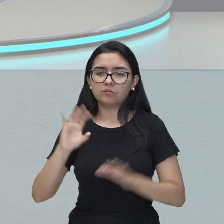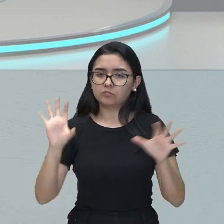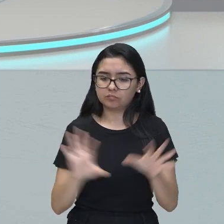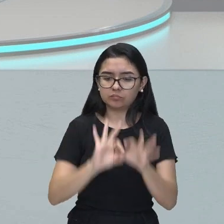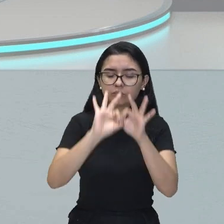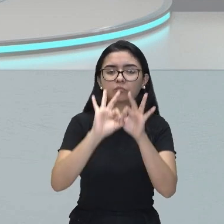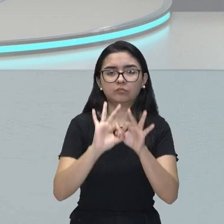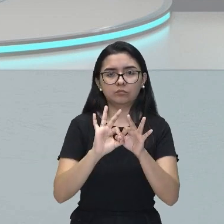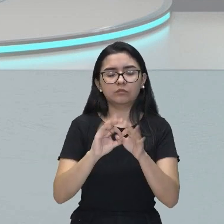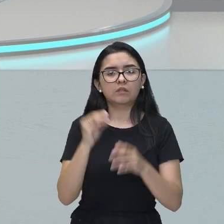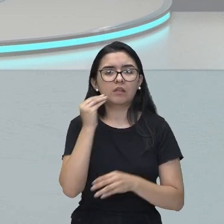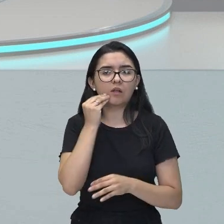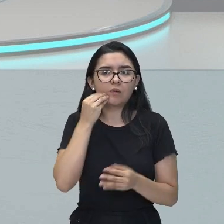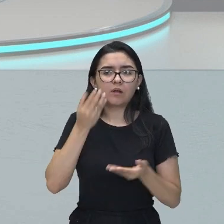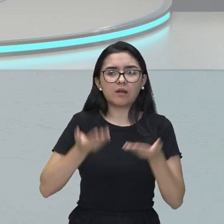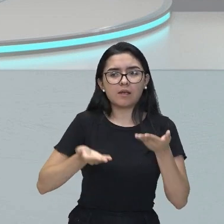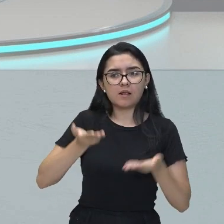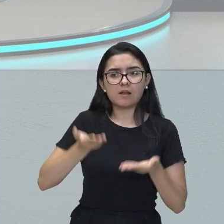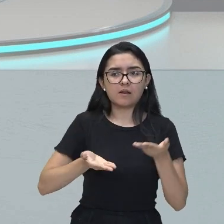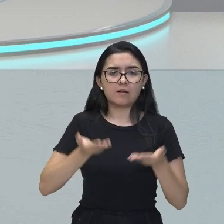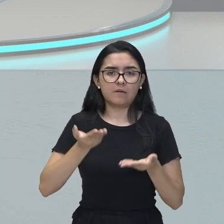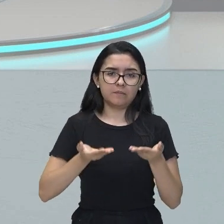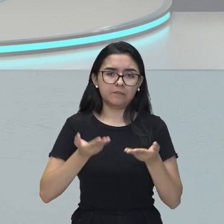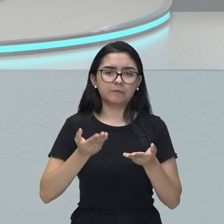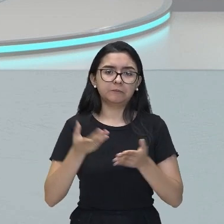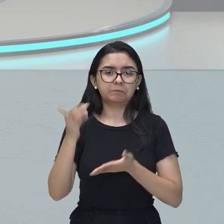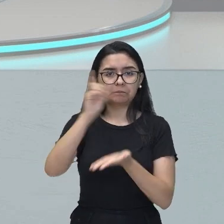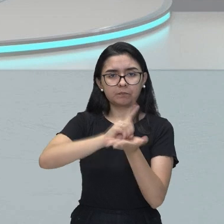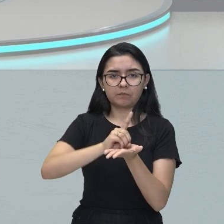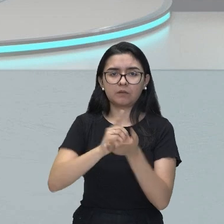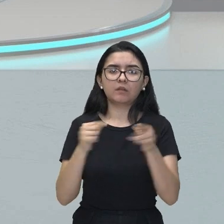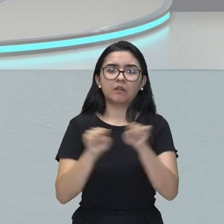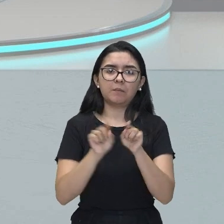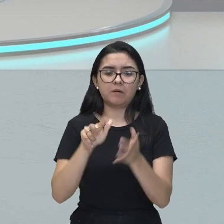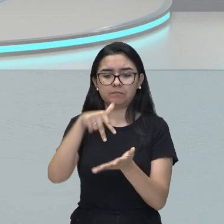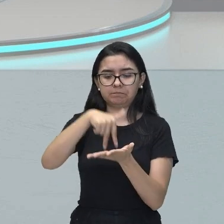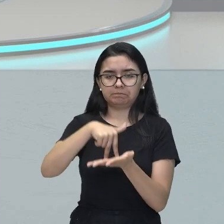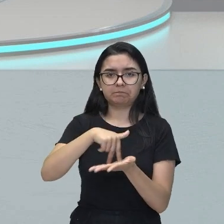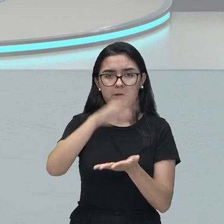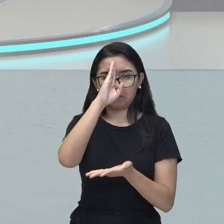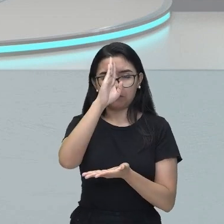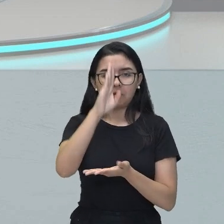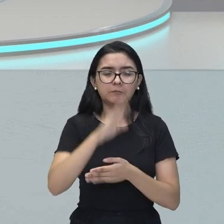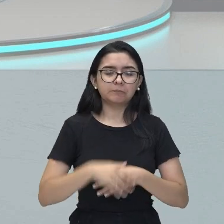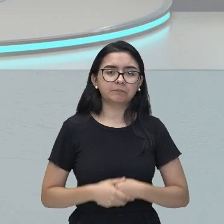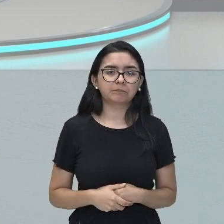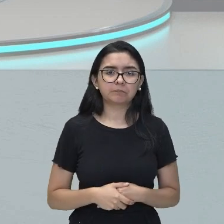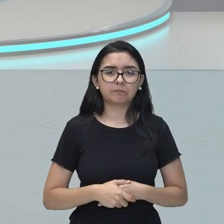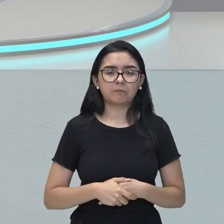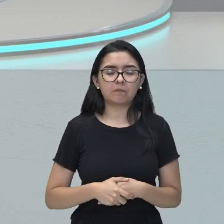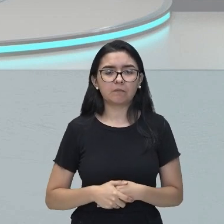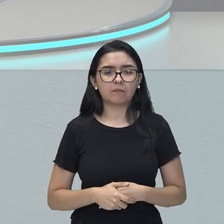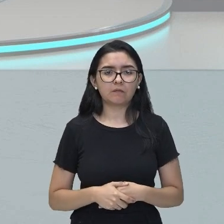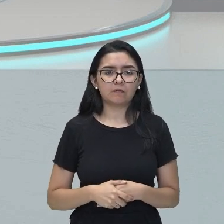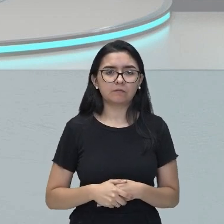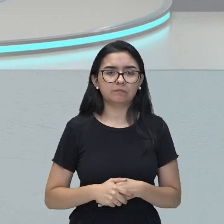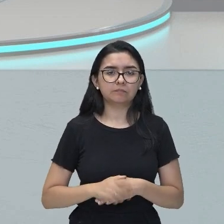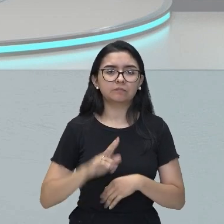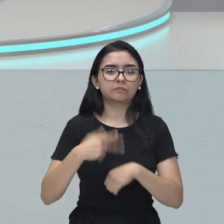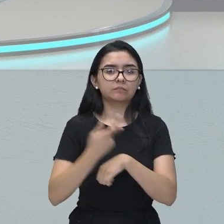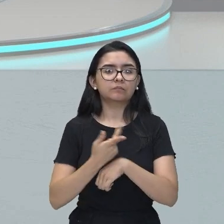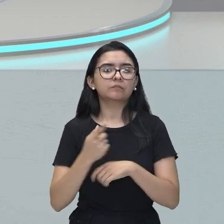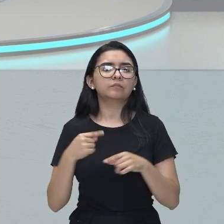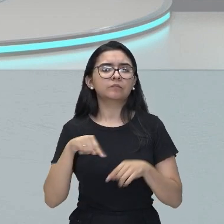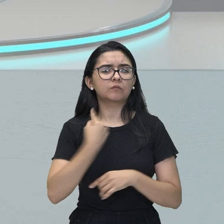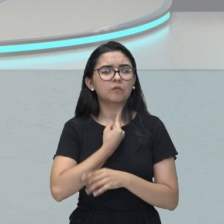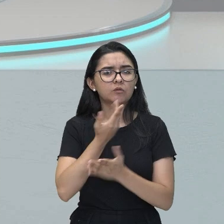de buscar o equilíbrio entre o teocentrismo e o antropocentrismo, né? Depois nós vimos